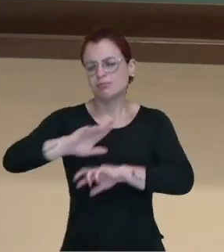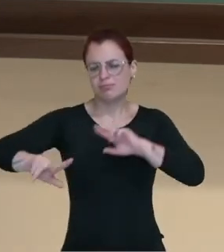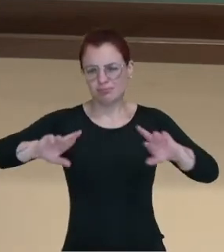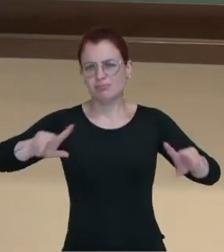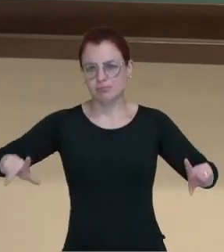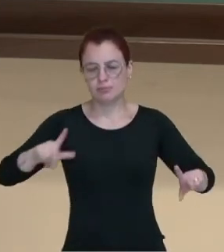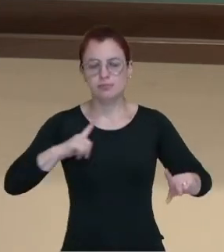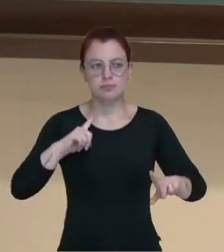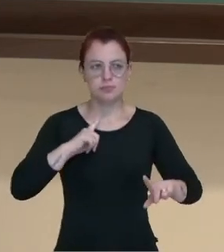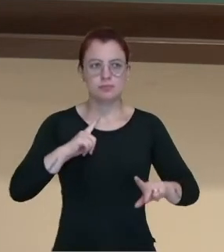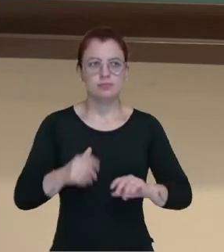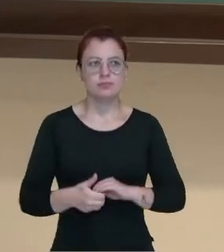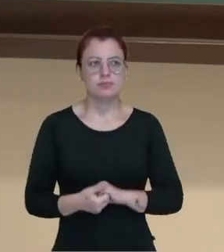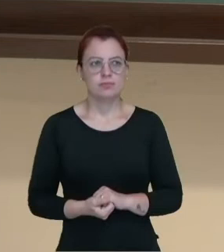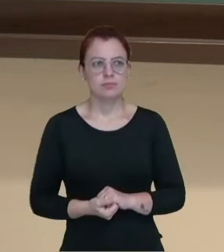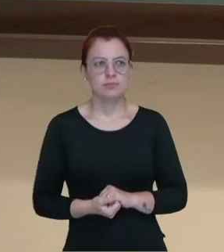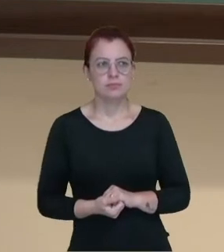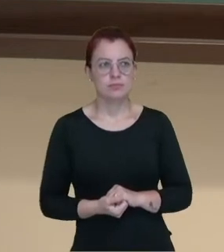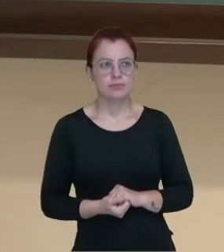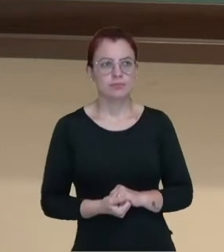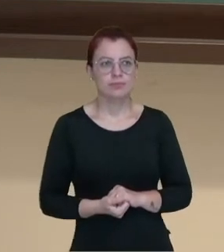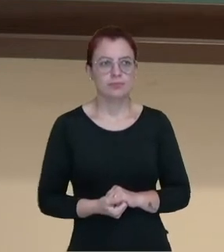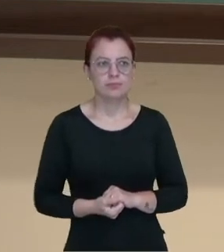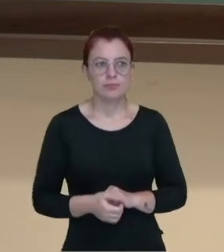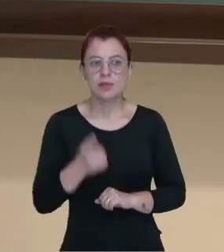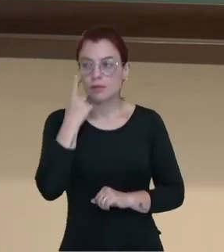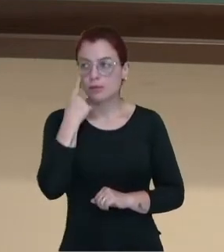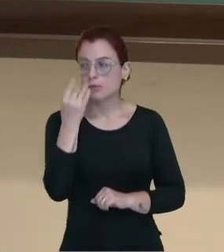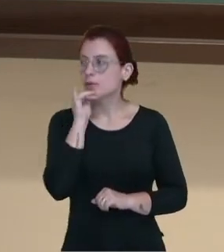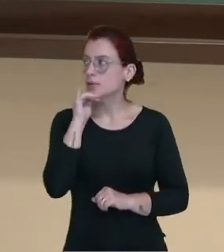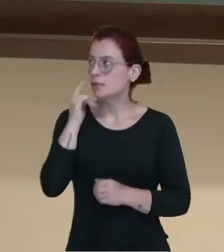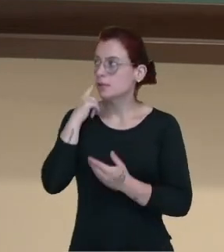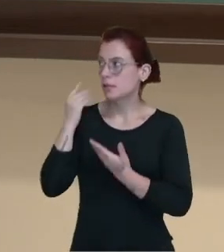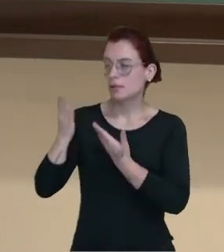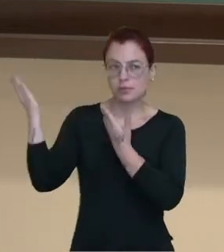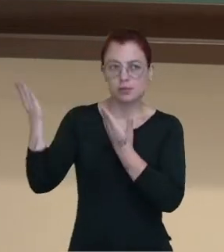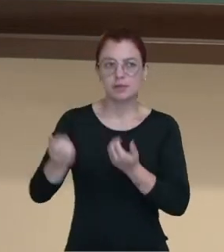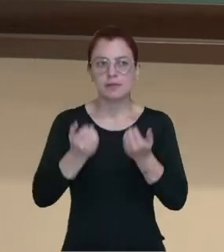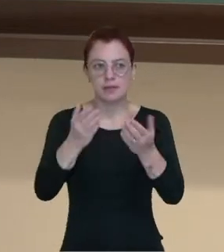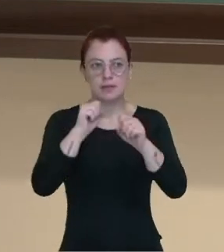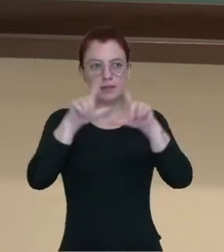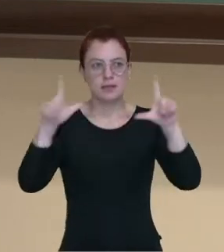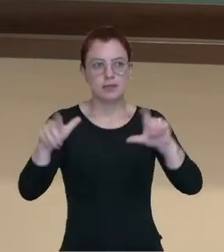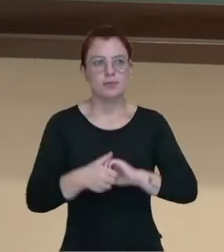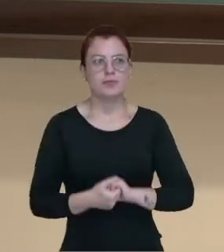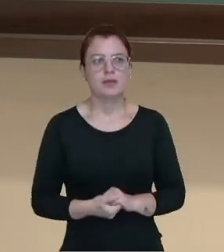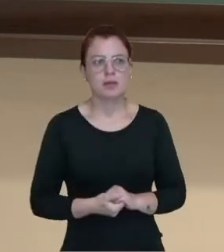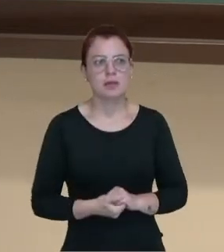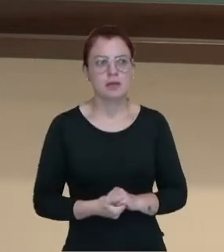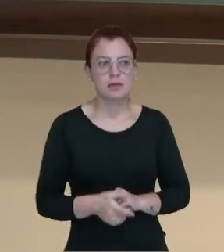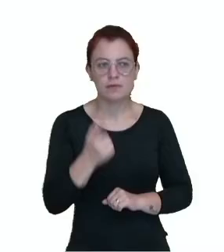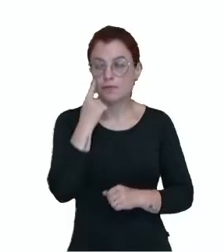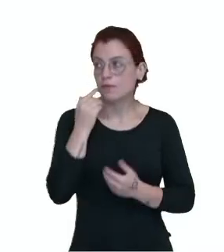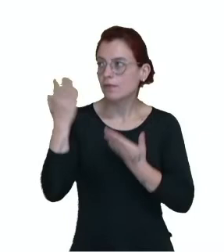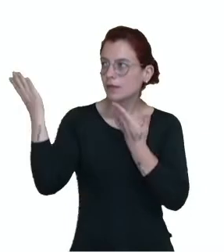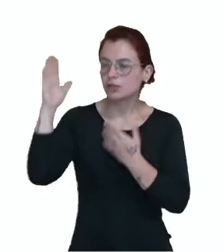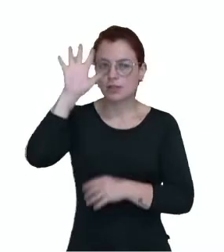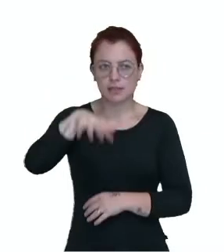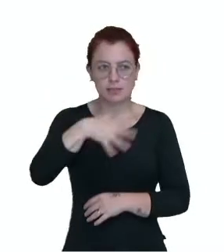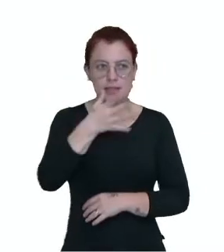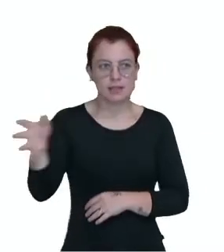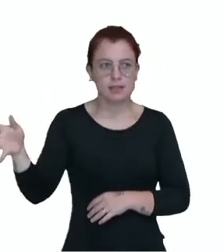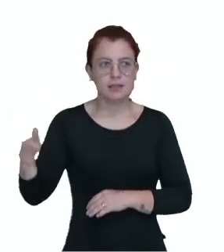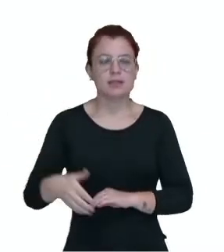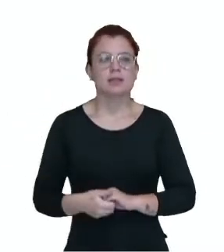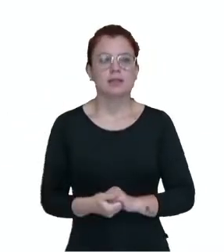em rodovias, entre outros. Um exemplo pessoal que vai ficar bem claro aqui para vocês. Observe a tabela de incidência